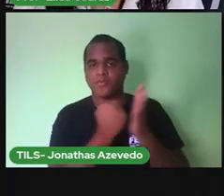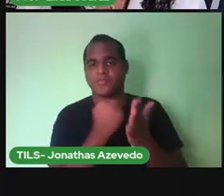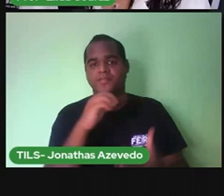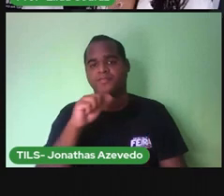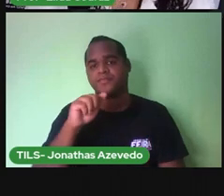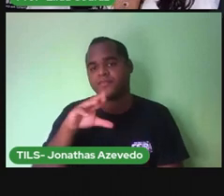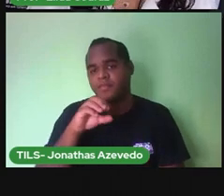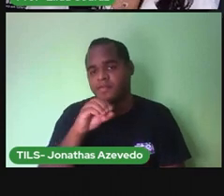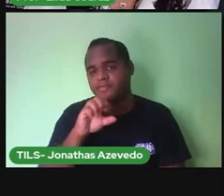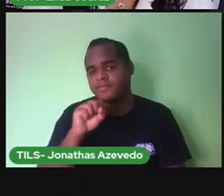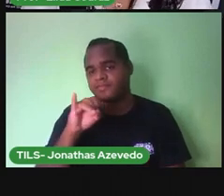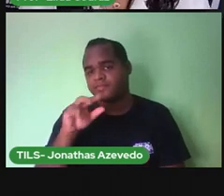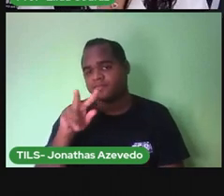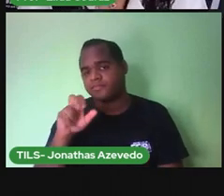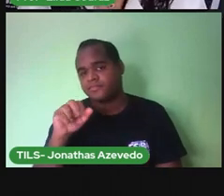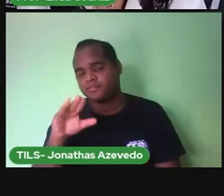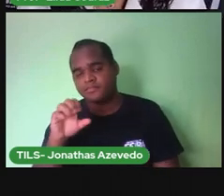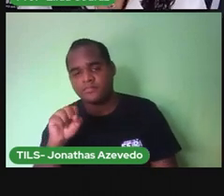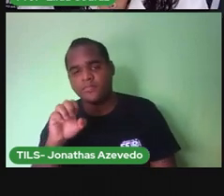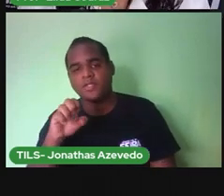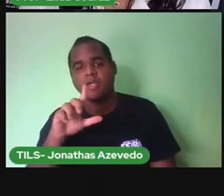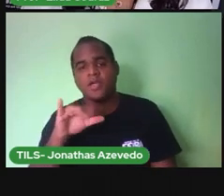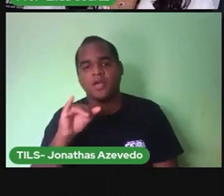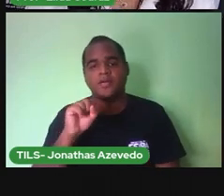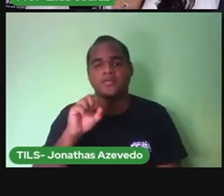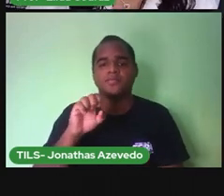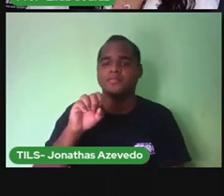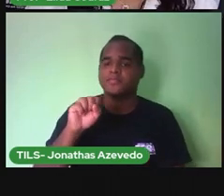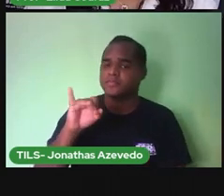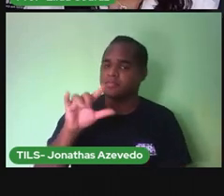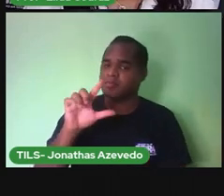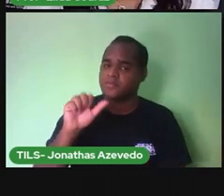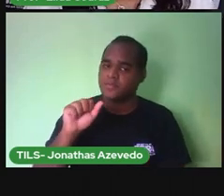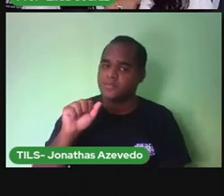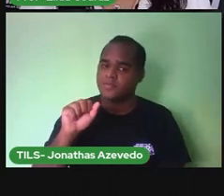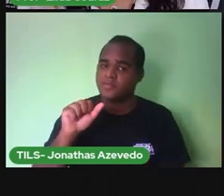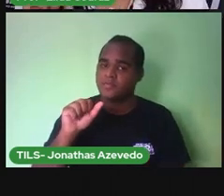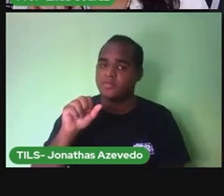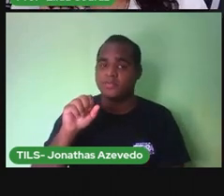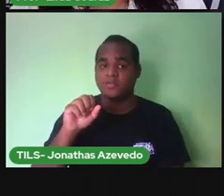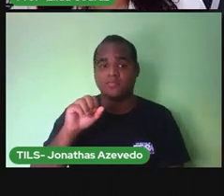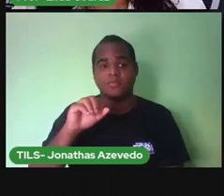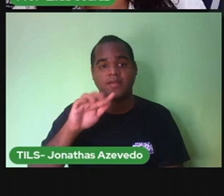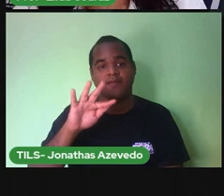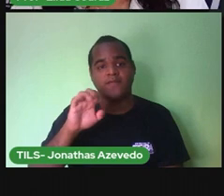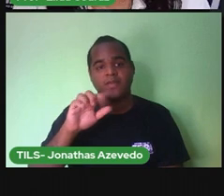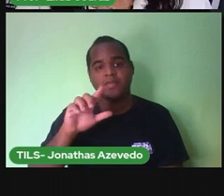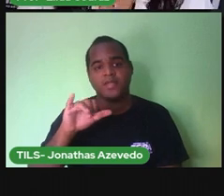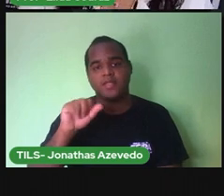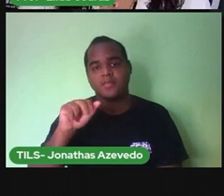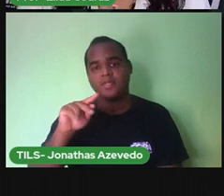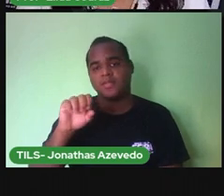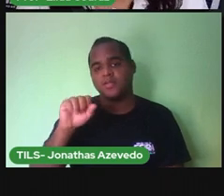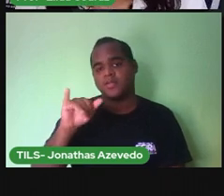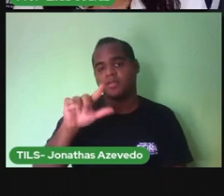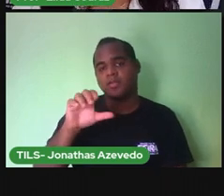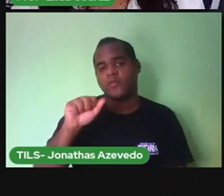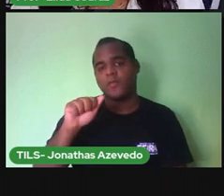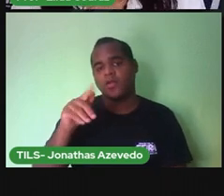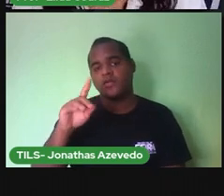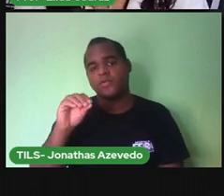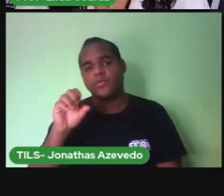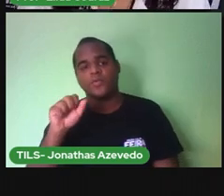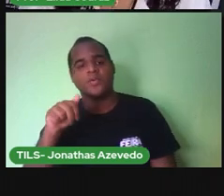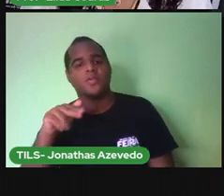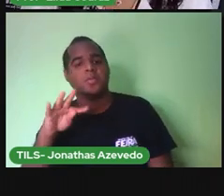Santos, Elisa Silva dos Santos, Felipe Silva dos Santos. E no seu registro, como está